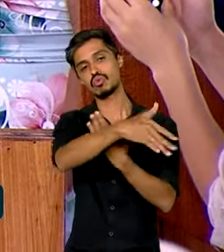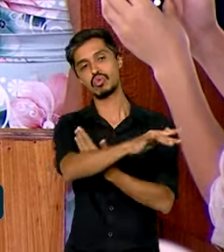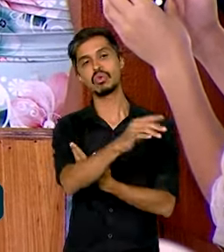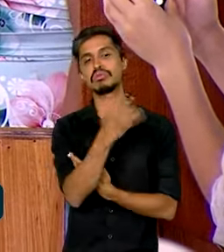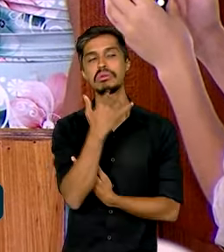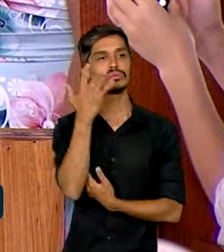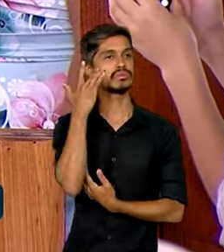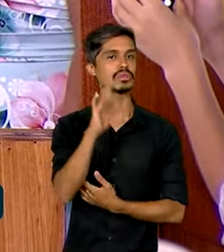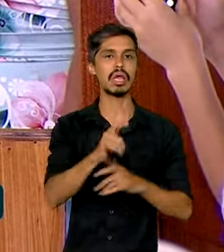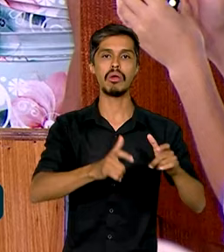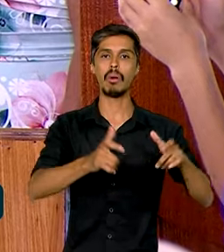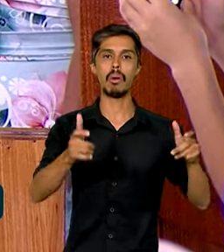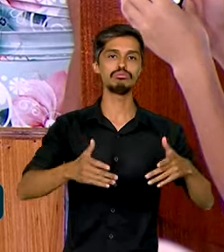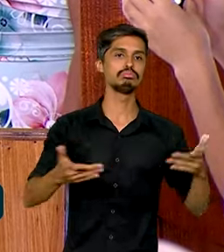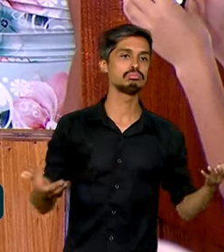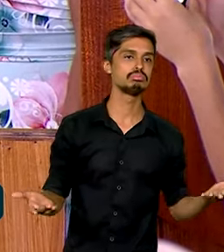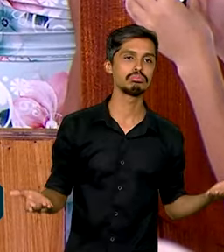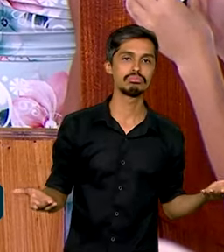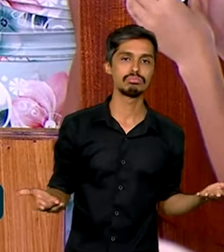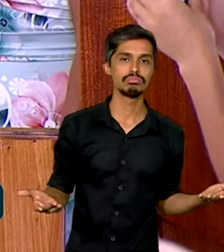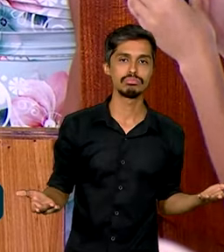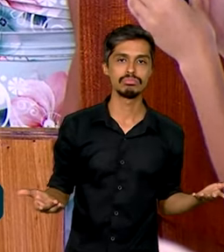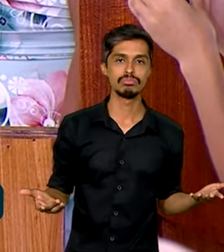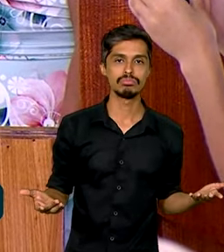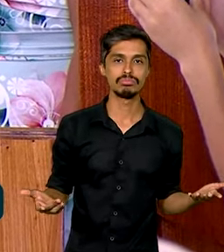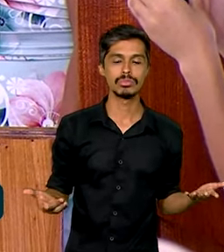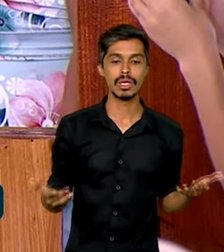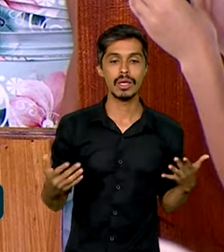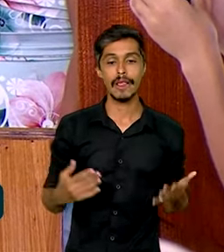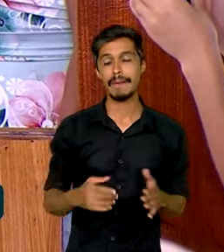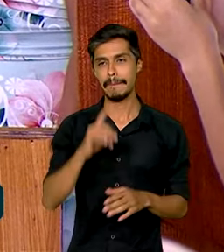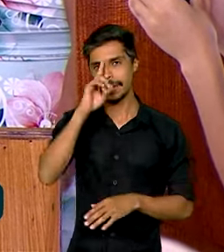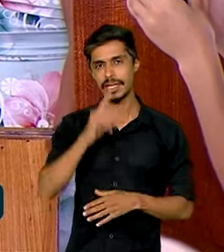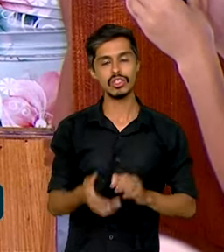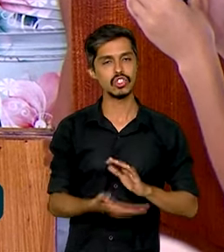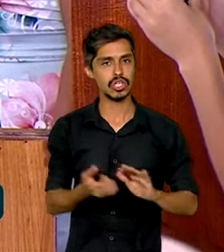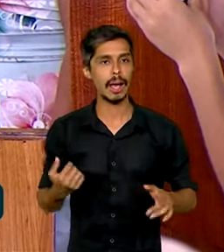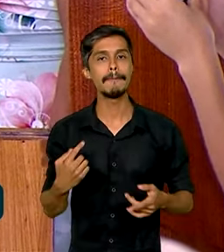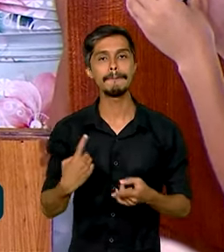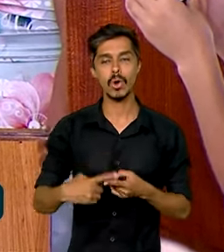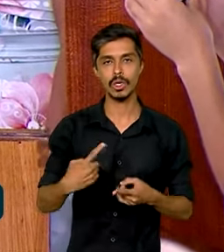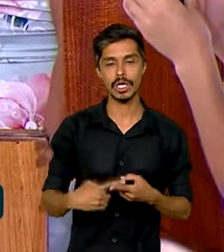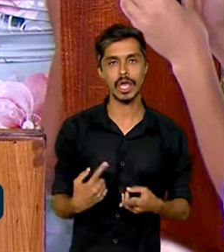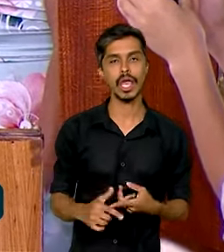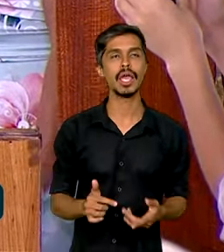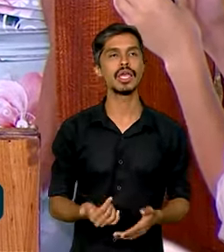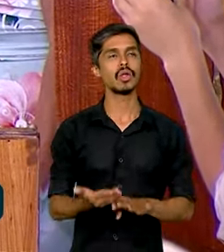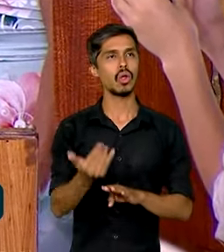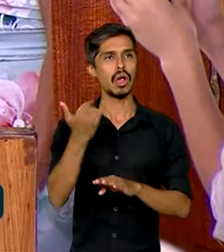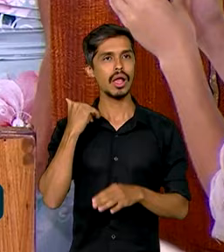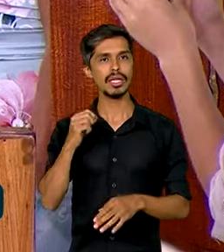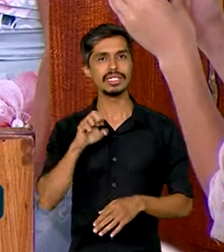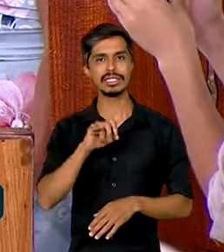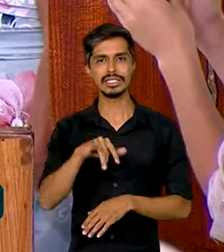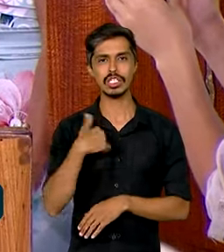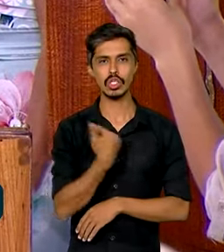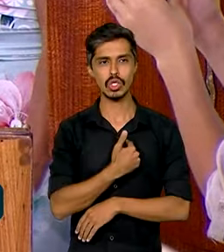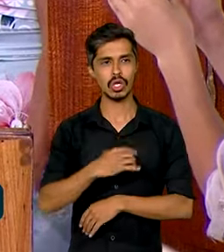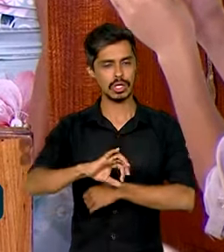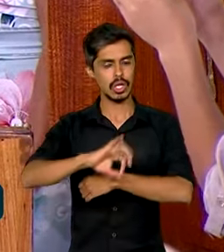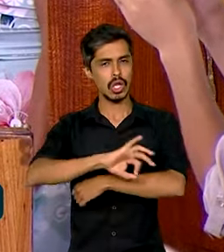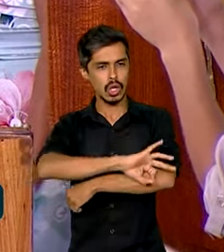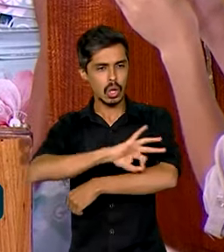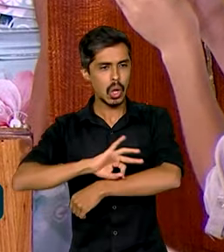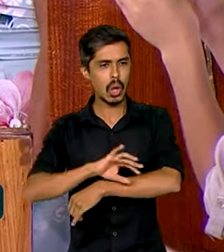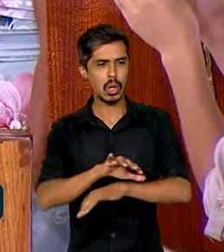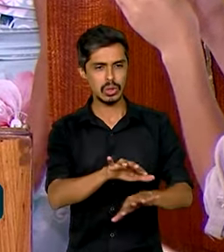sei para onde estão, né? Tiraram da senhora? É, tiraram de mim, porque naquele tempo quando a gente, o doente quando tinha